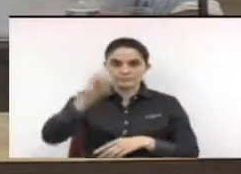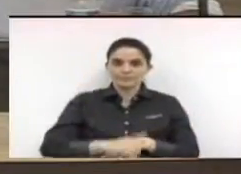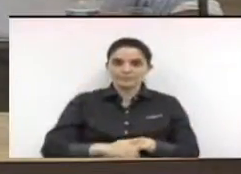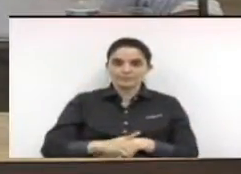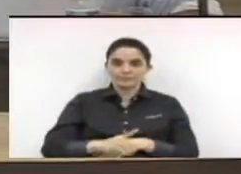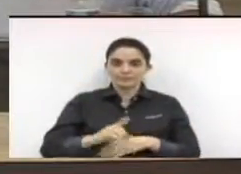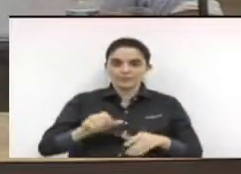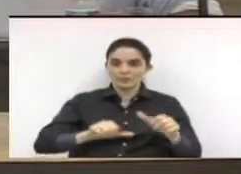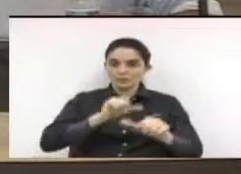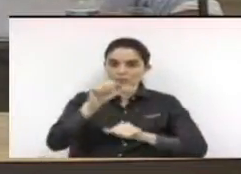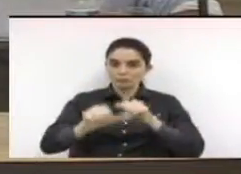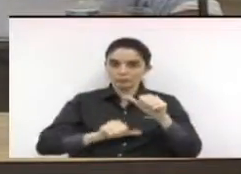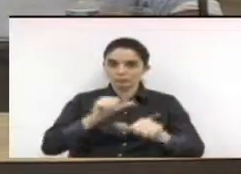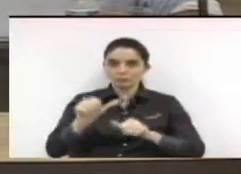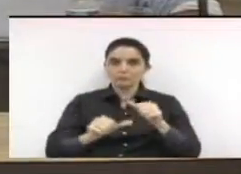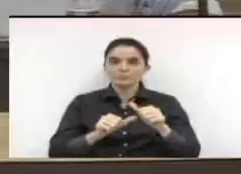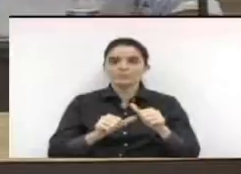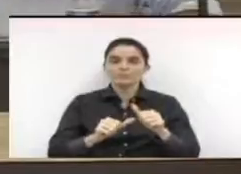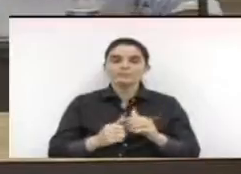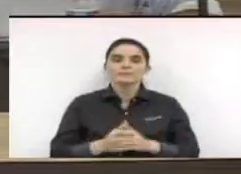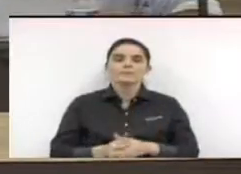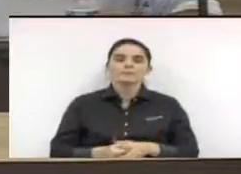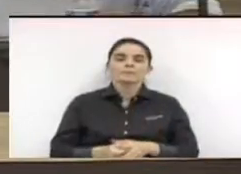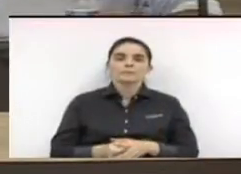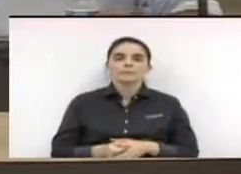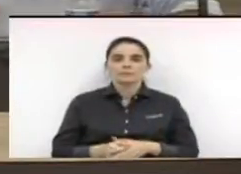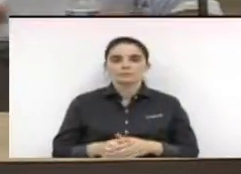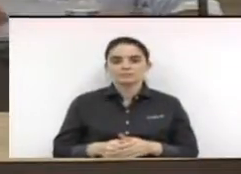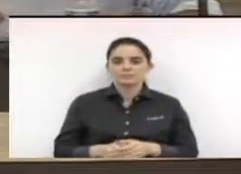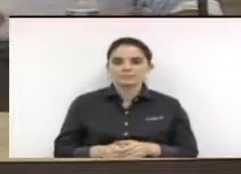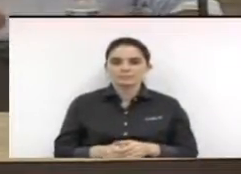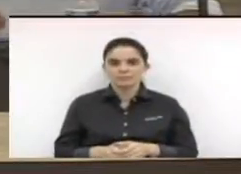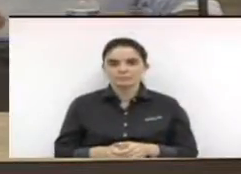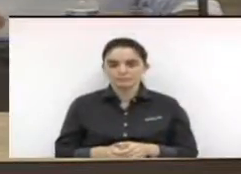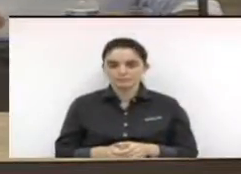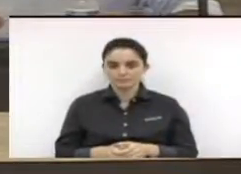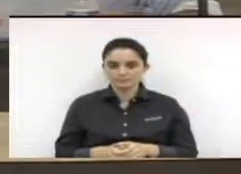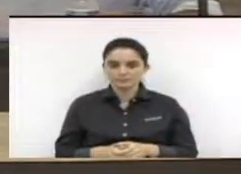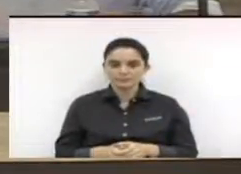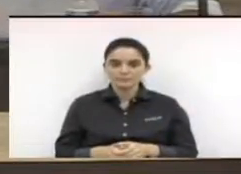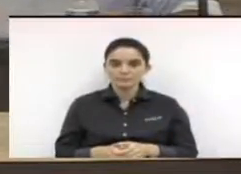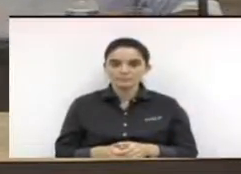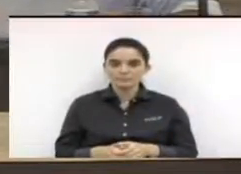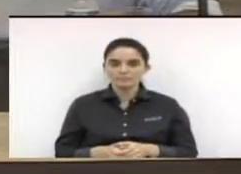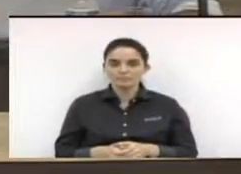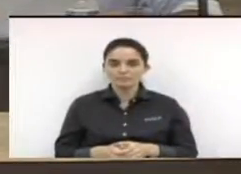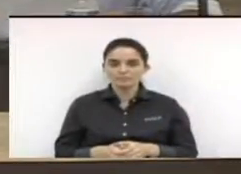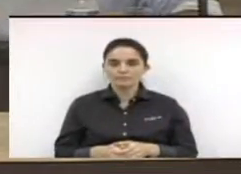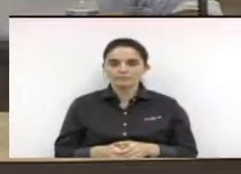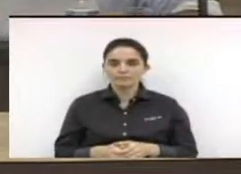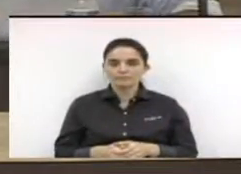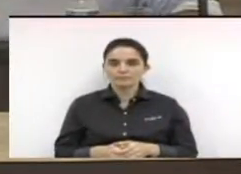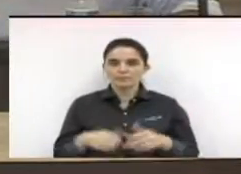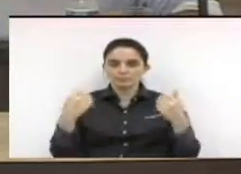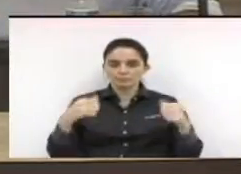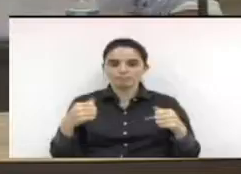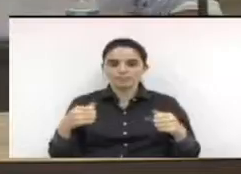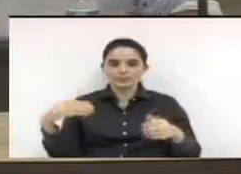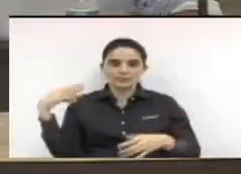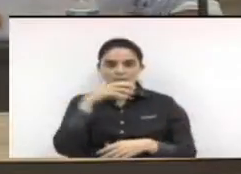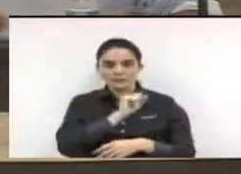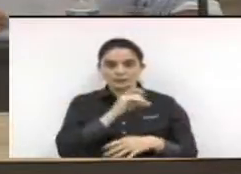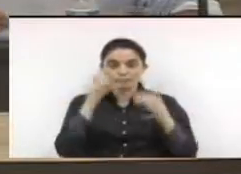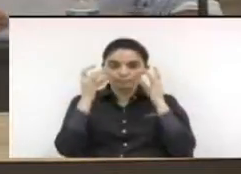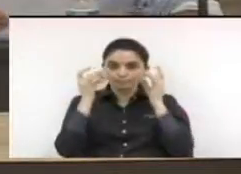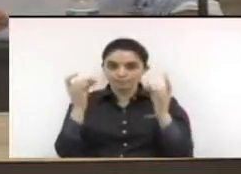acrescenta dispositivos da resolução 600 de 2015 e da outras providências tramite em regime de urgência